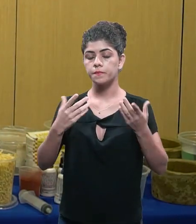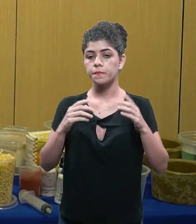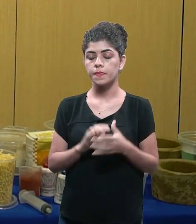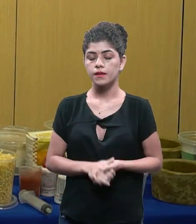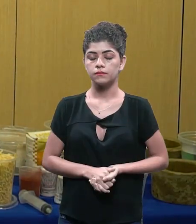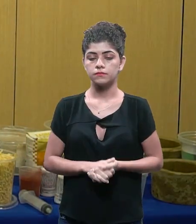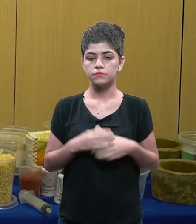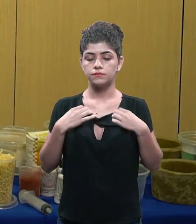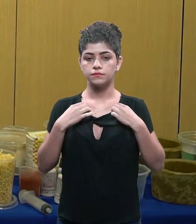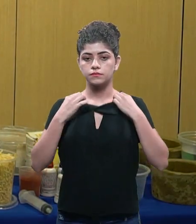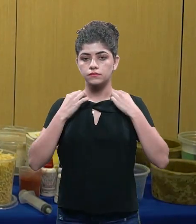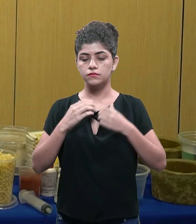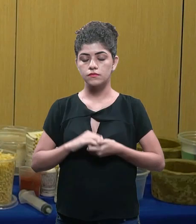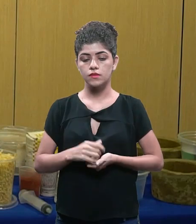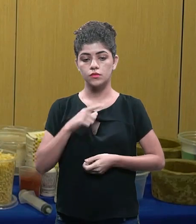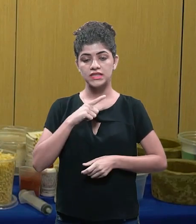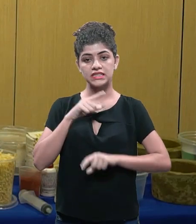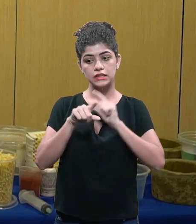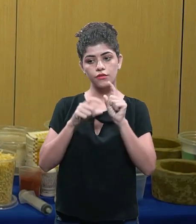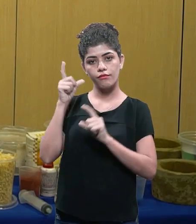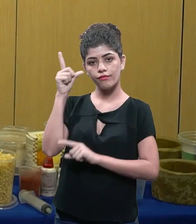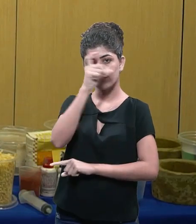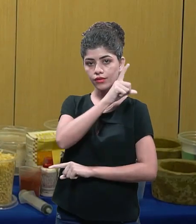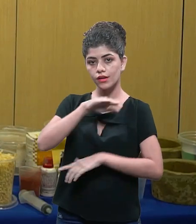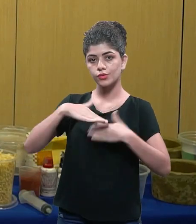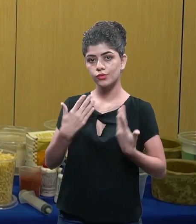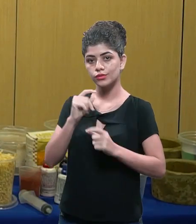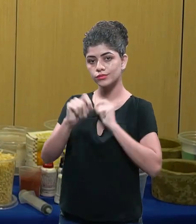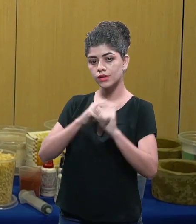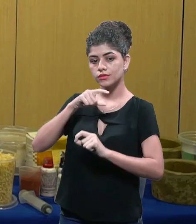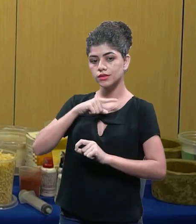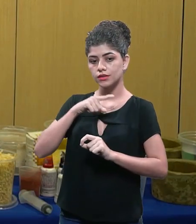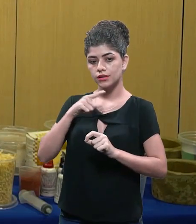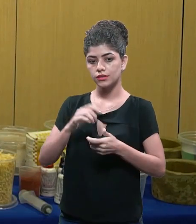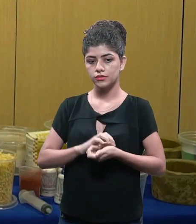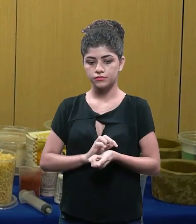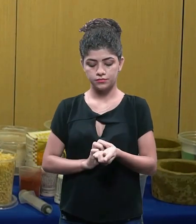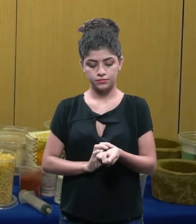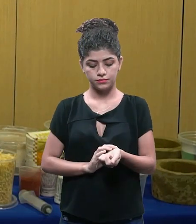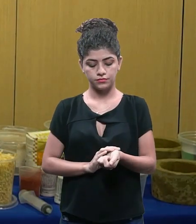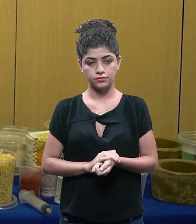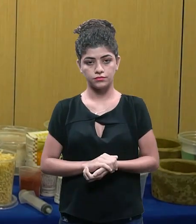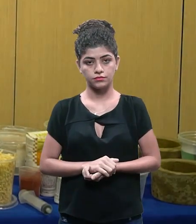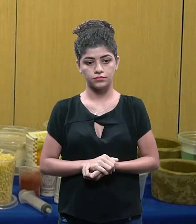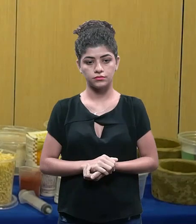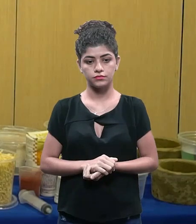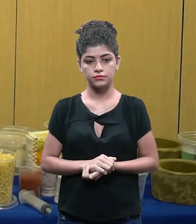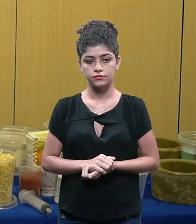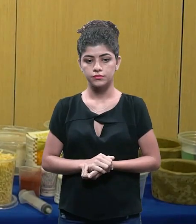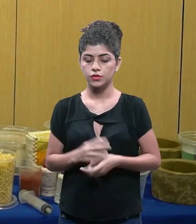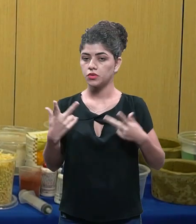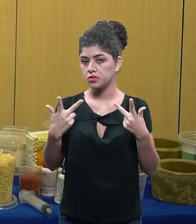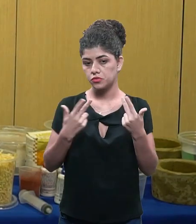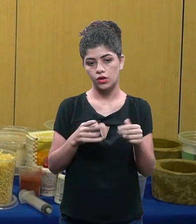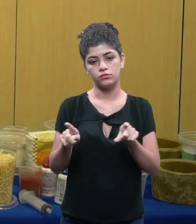vocês é objetos que você vai ter dificuldade quando você fizer a desforma certo